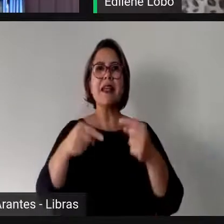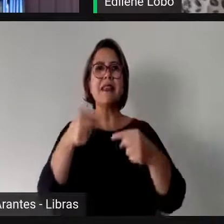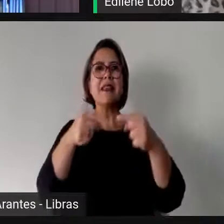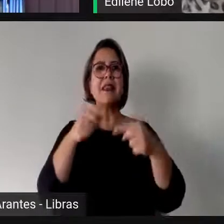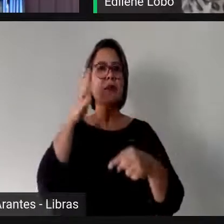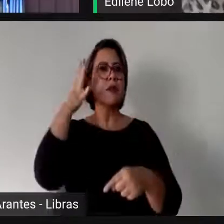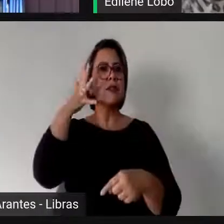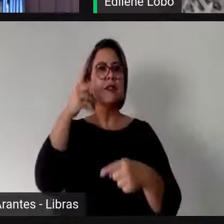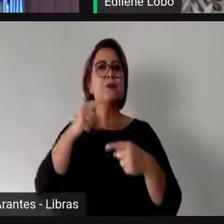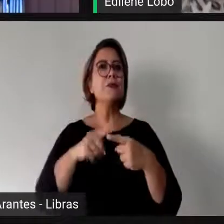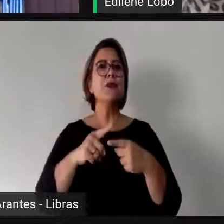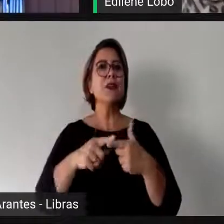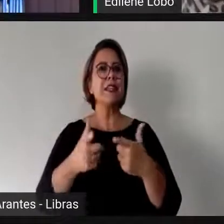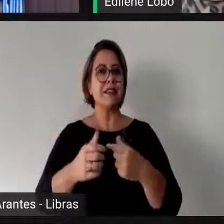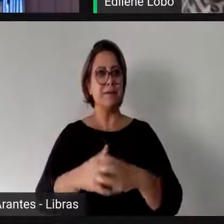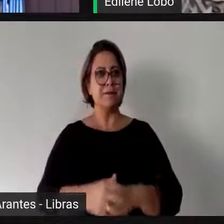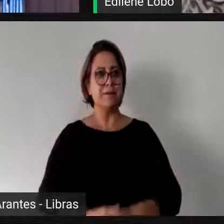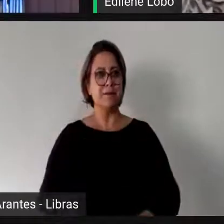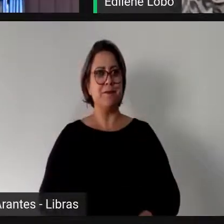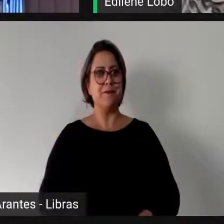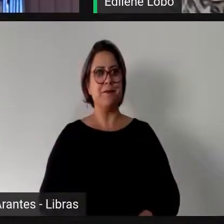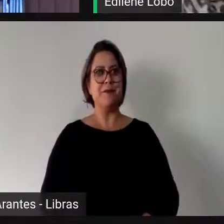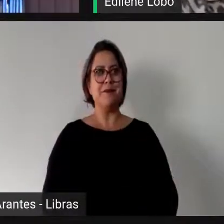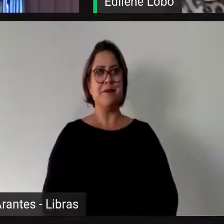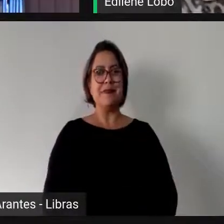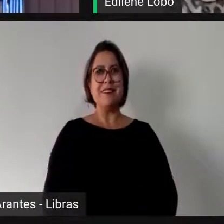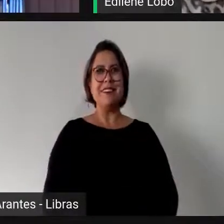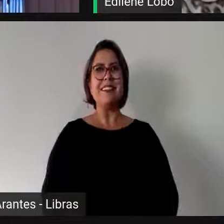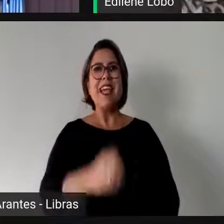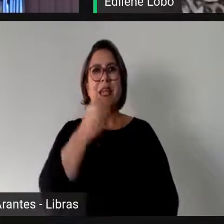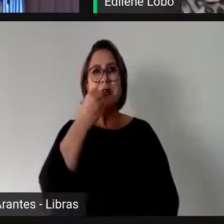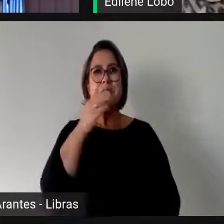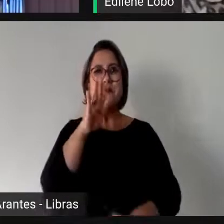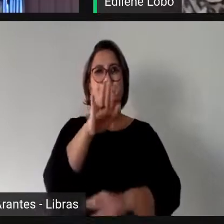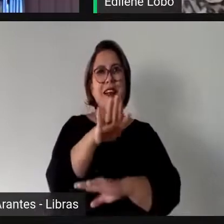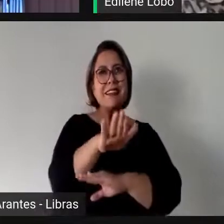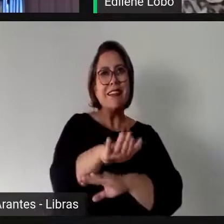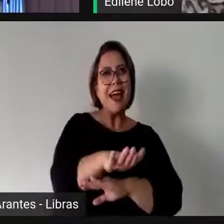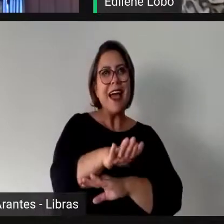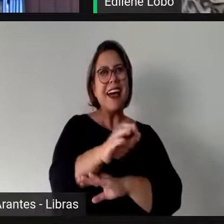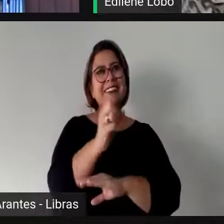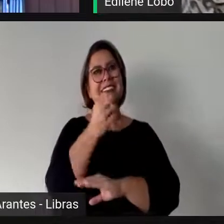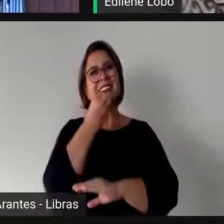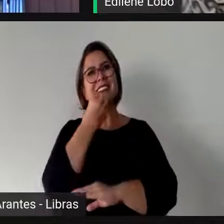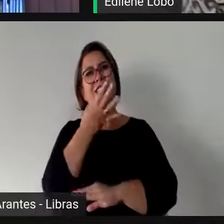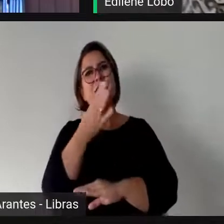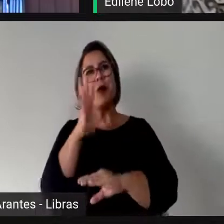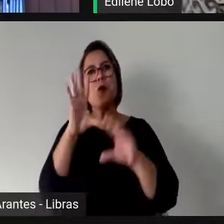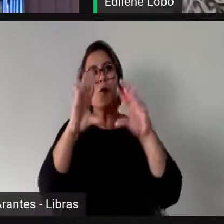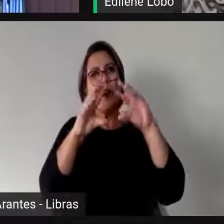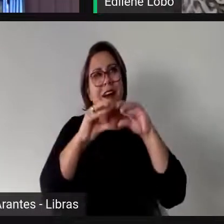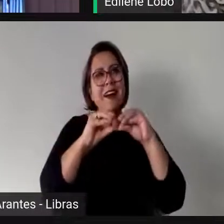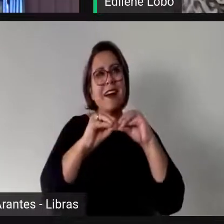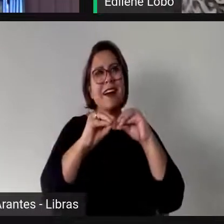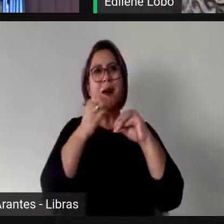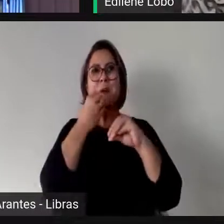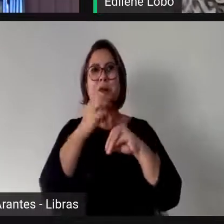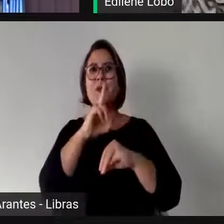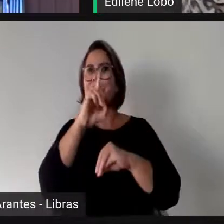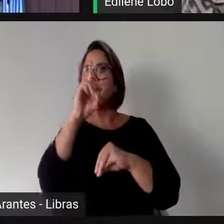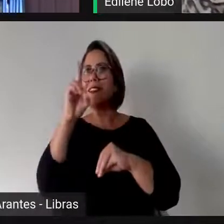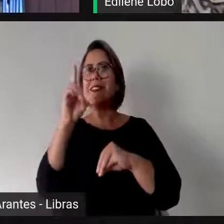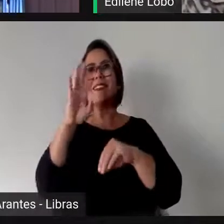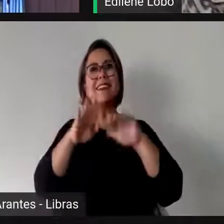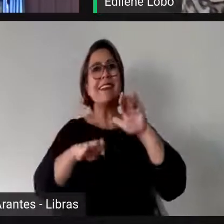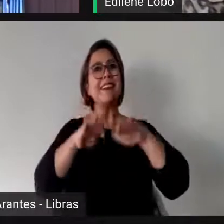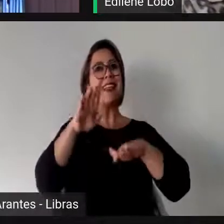Boa tarde, boa noite, bom dia, depender do horário em que nós nos encontrarmos aqui por essa telinha, por